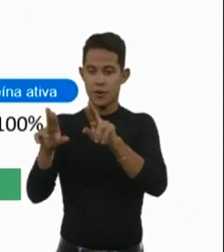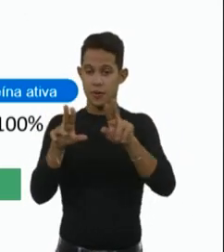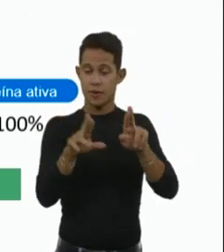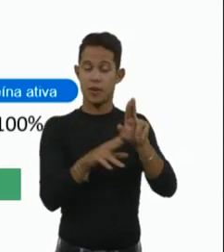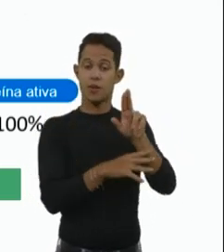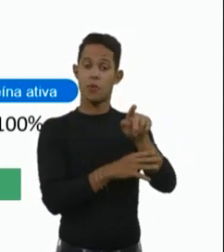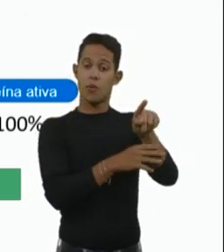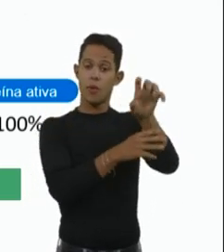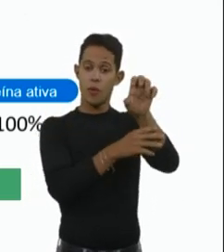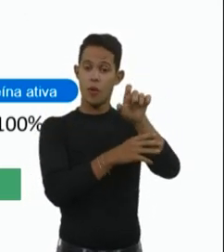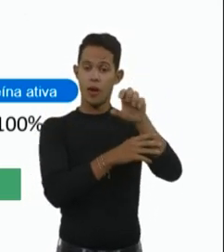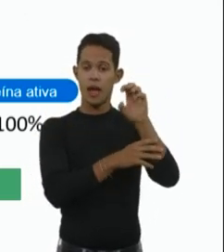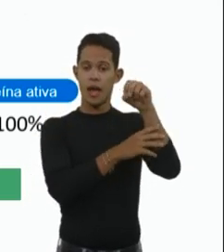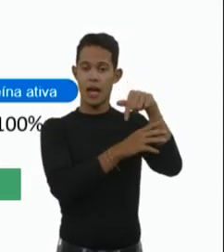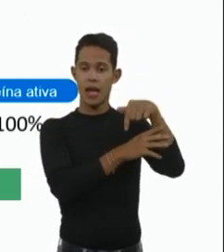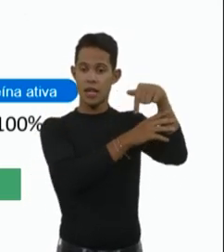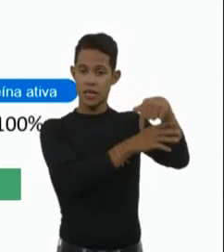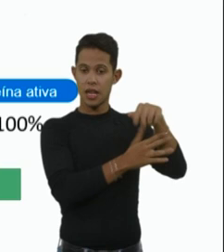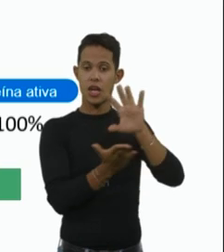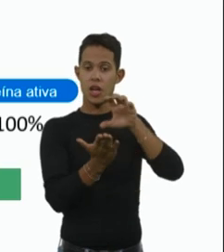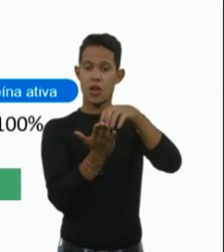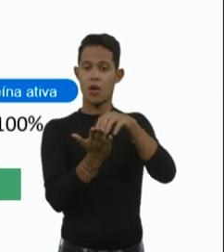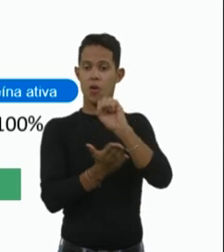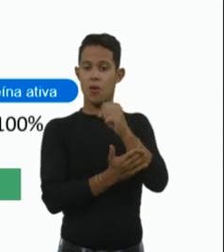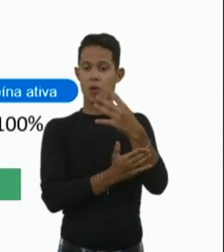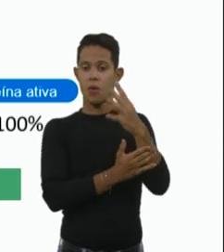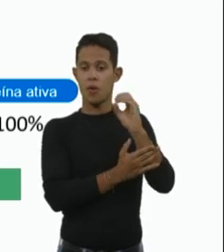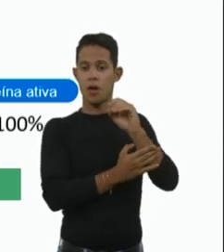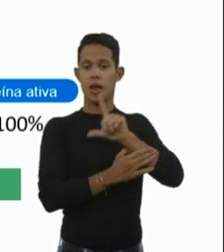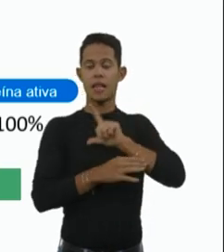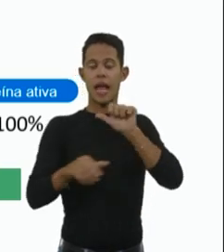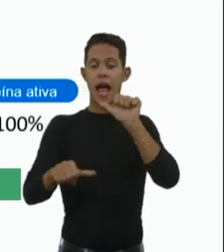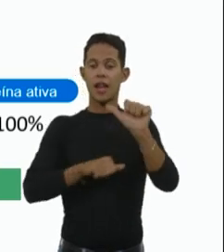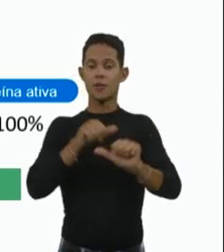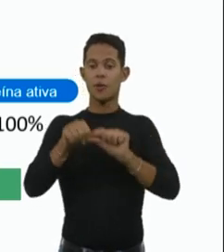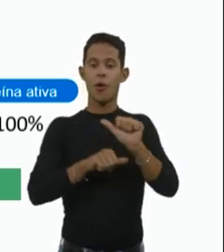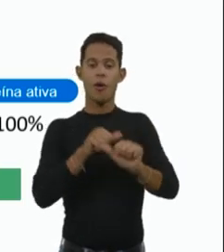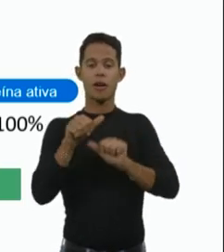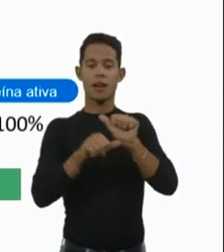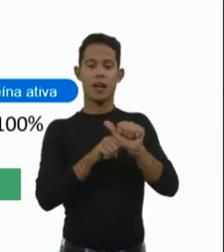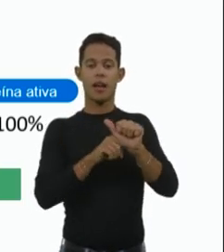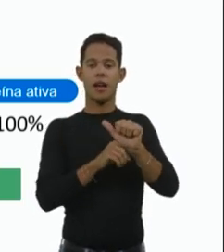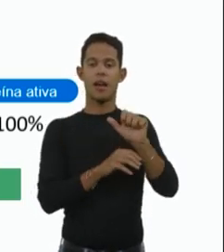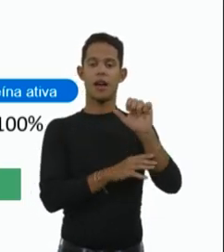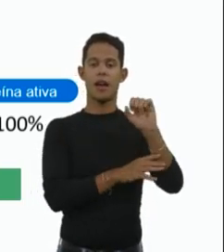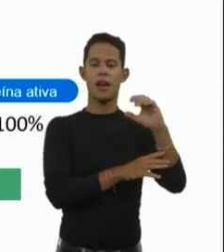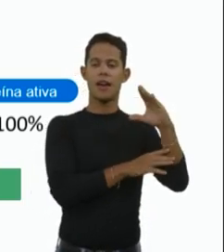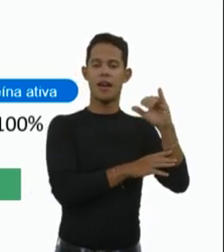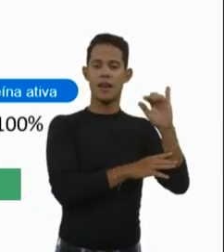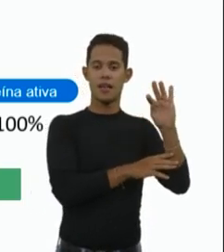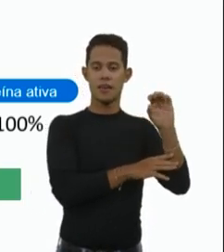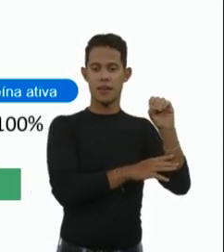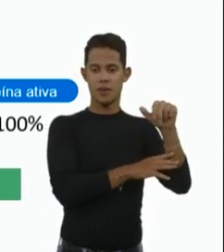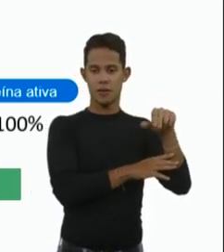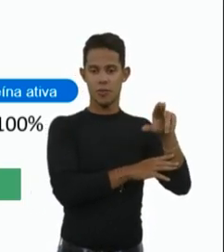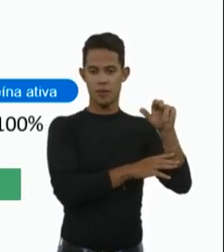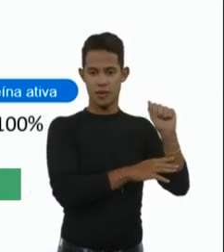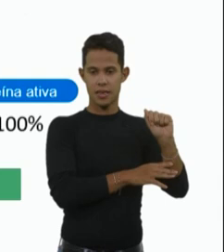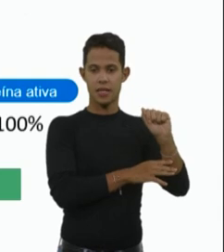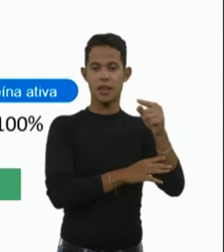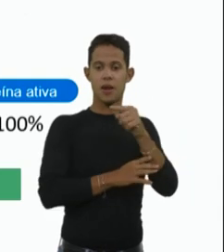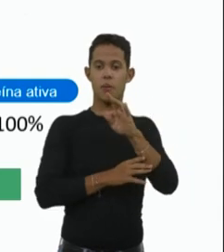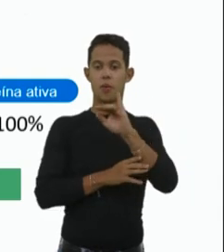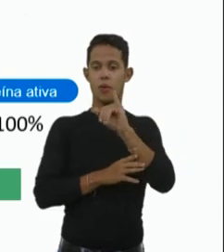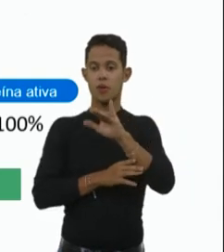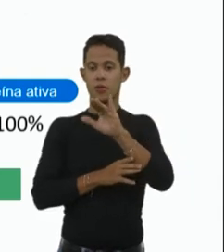-7, na posição 840, a gente tem a troca de uma citosina por uma timina. E o que que isso faz? Isso faz